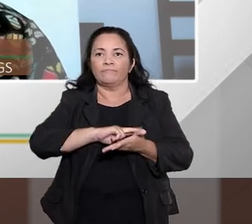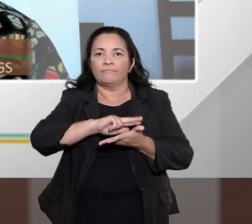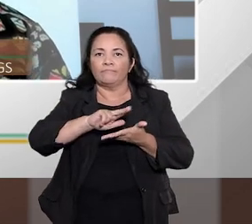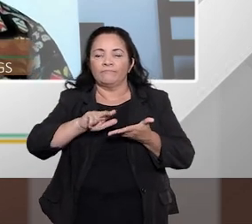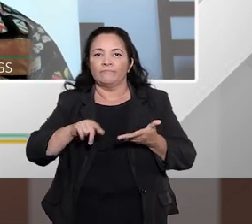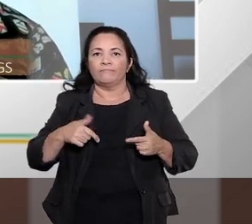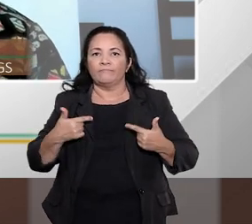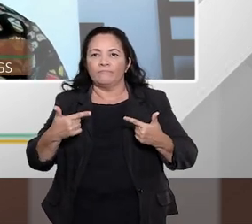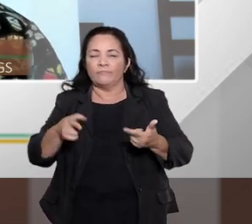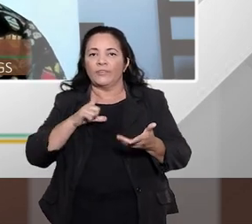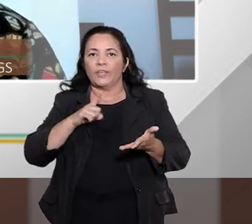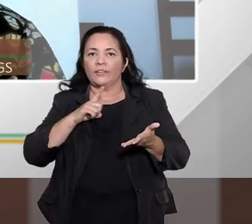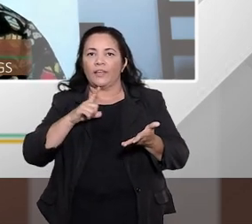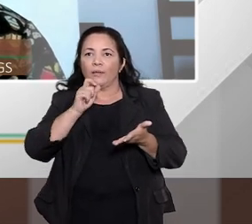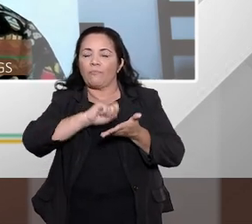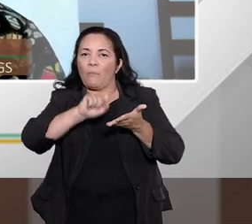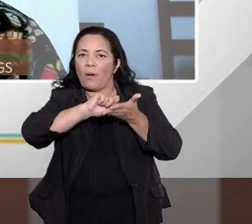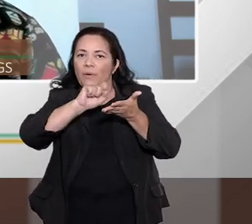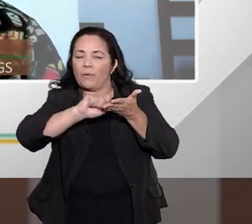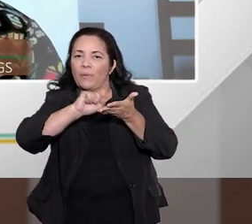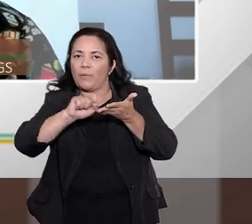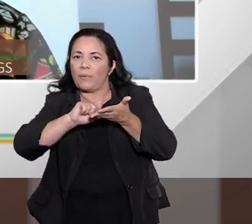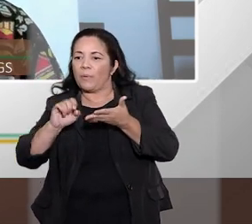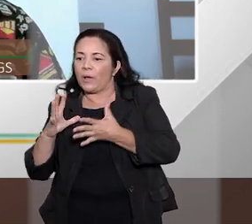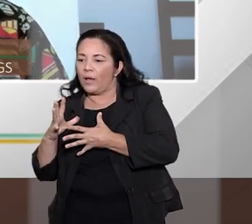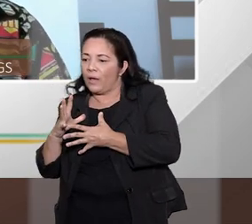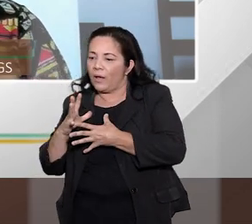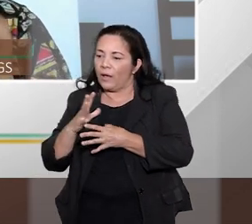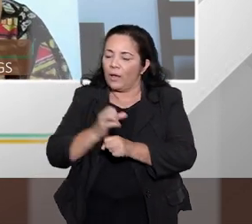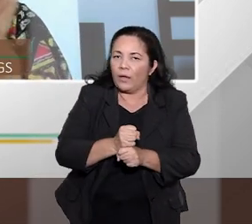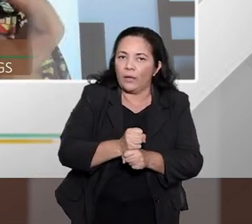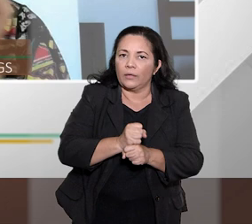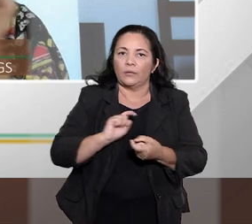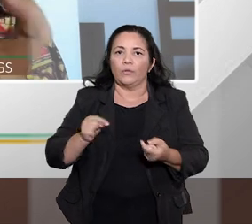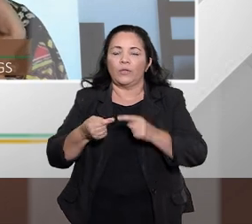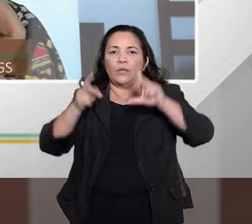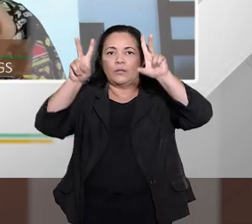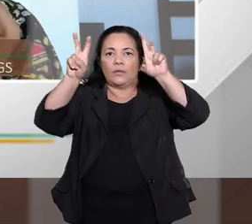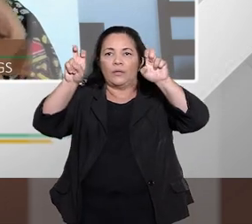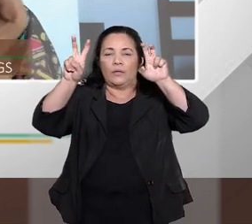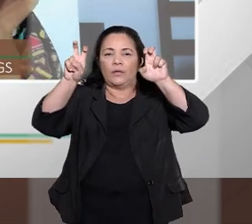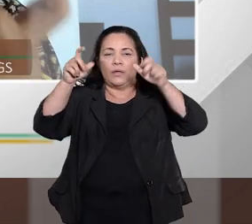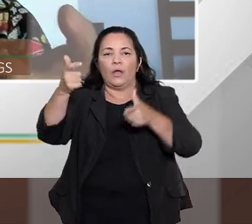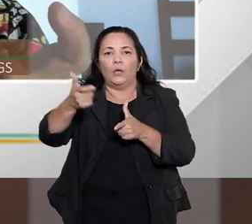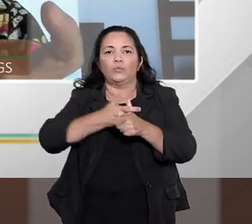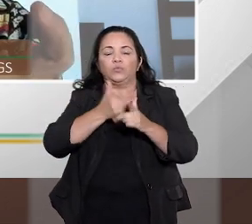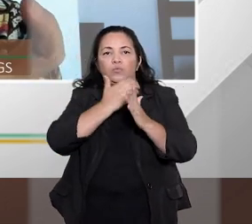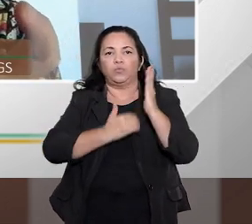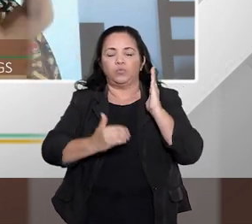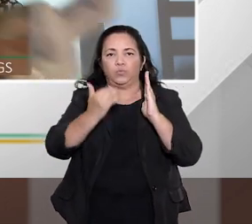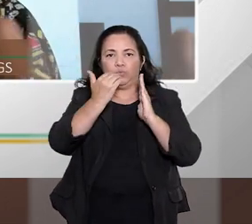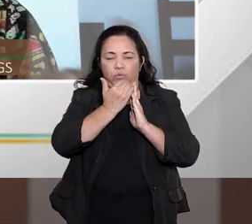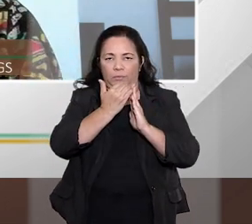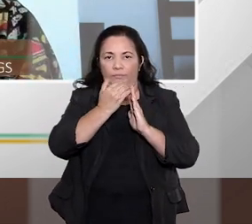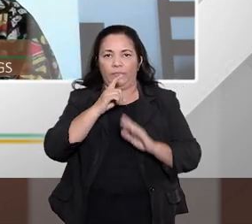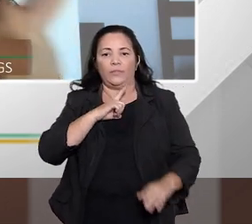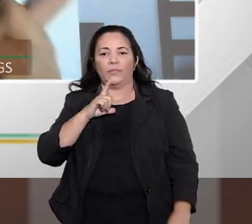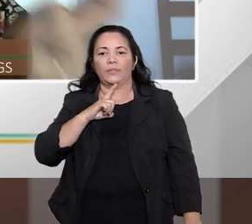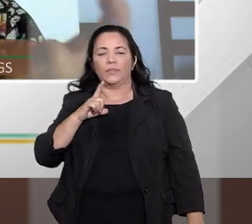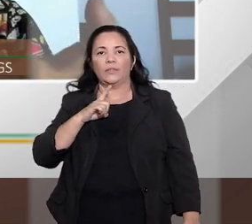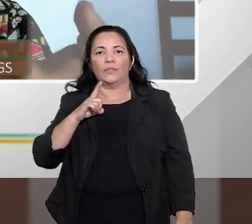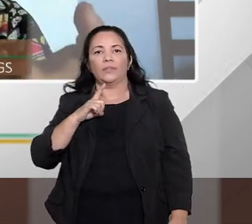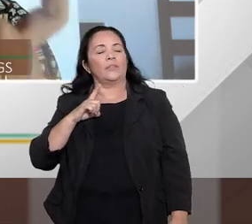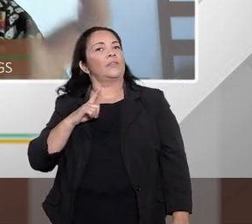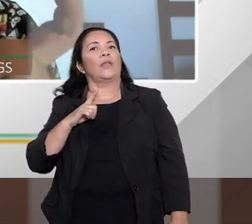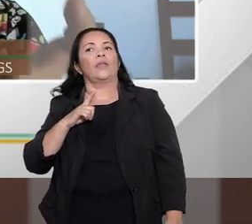catalogadas como ações de superendividamento quero chamar a atenção que são dos dois tipos essa pré ou